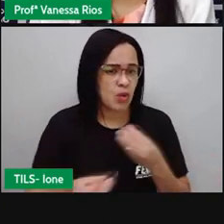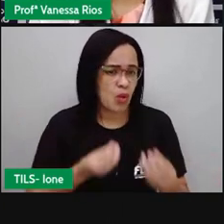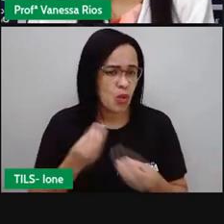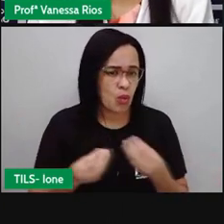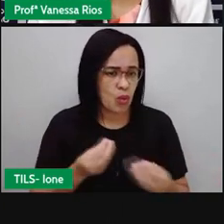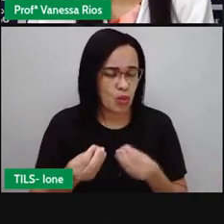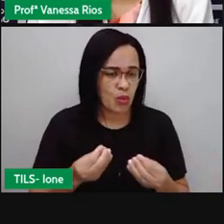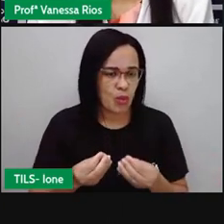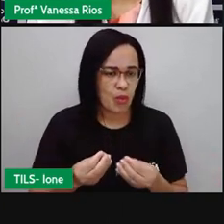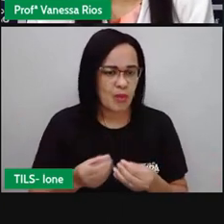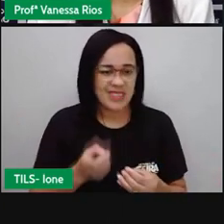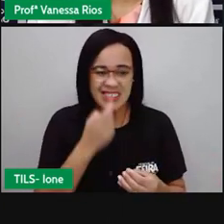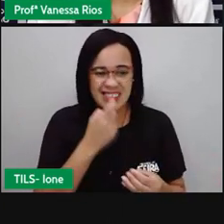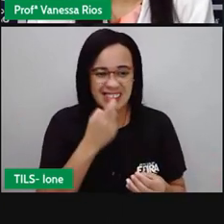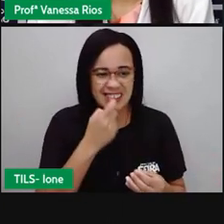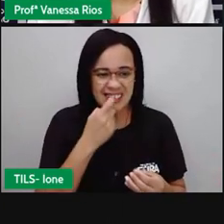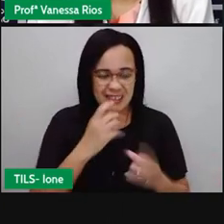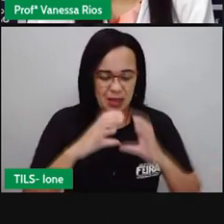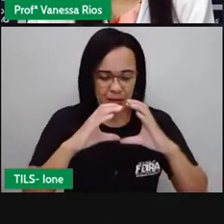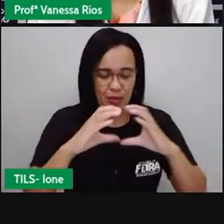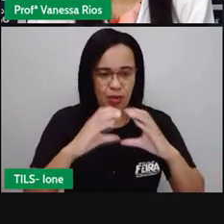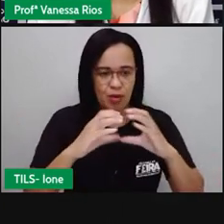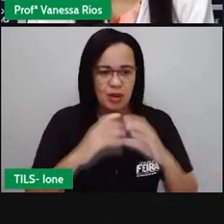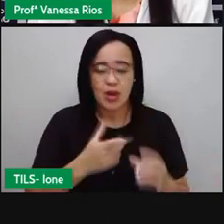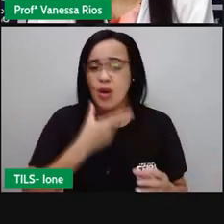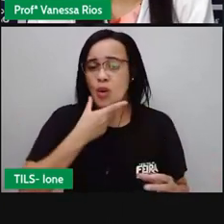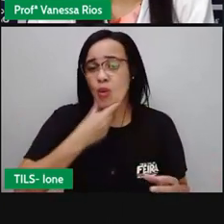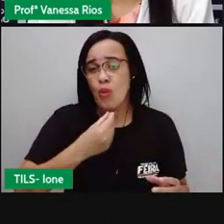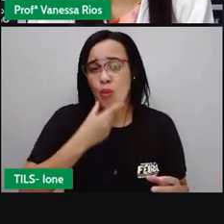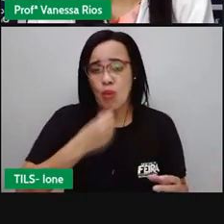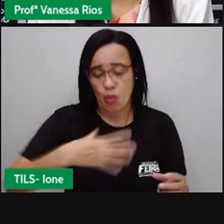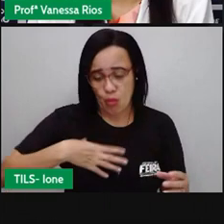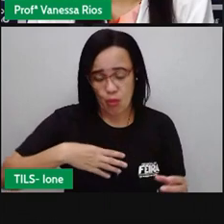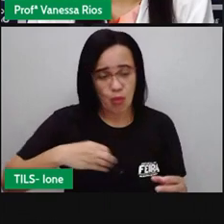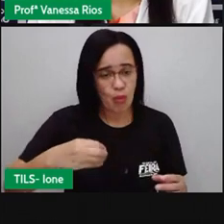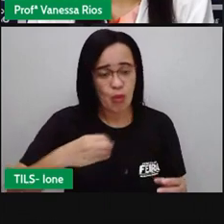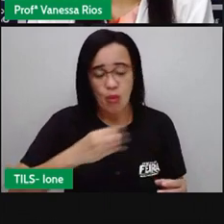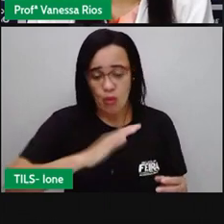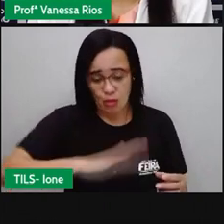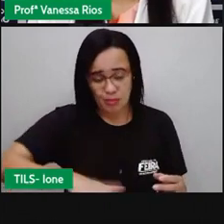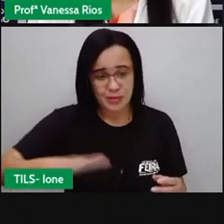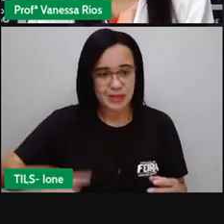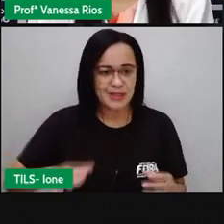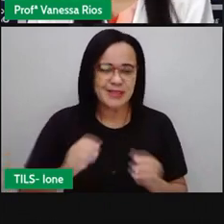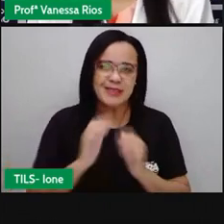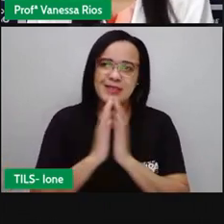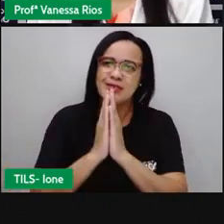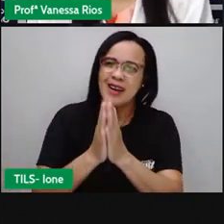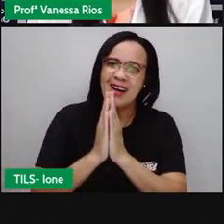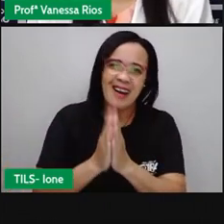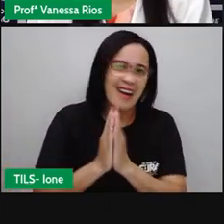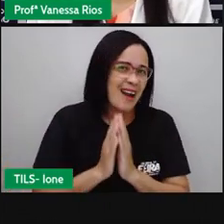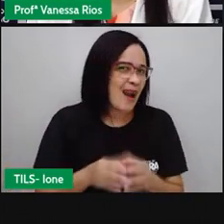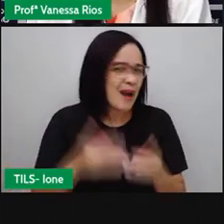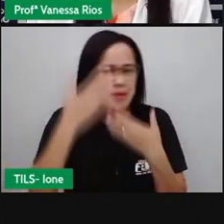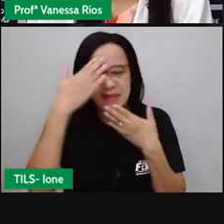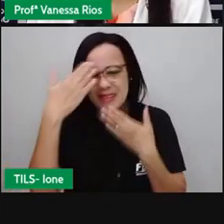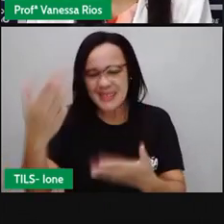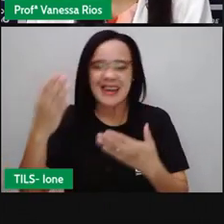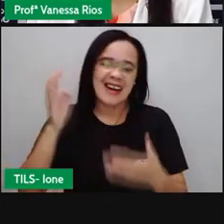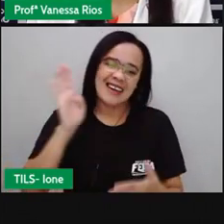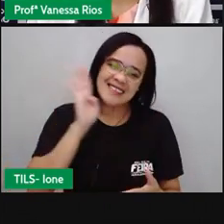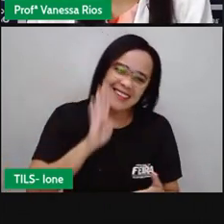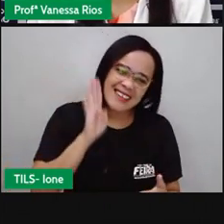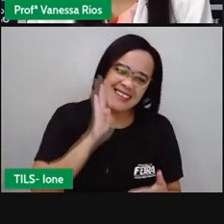era uma bola. O garoto agradeceu, desembrulhou a bola e disse, legal! Ou que os